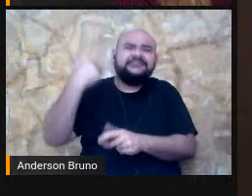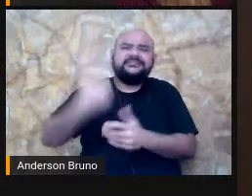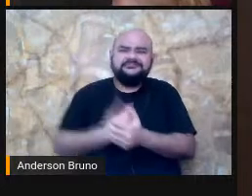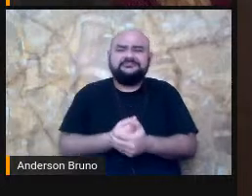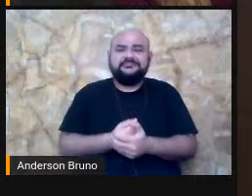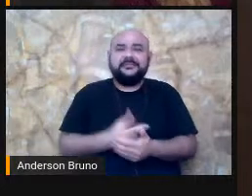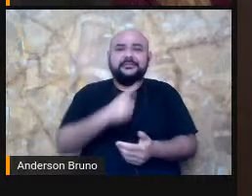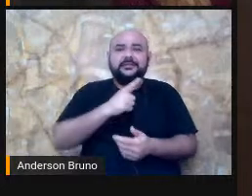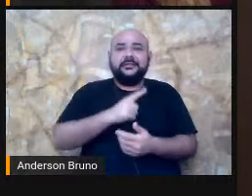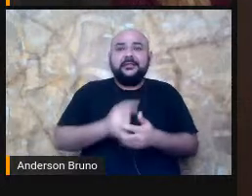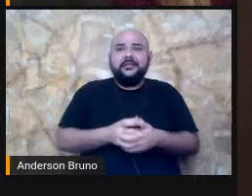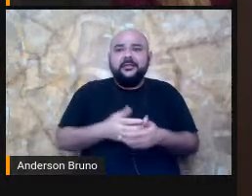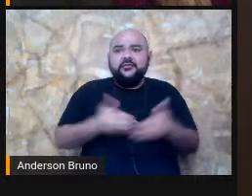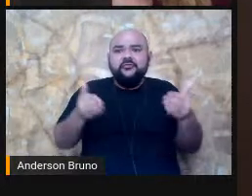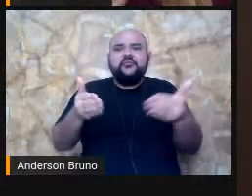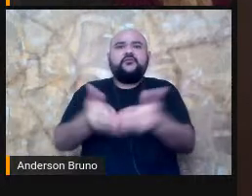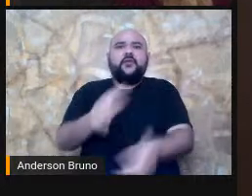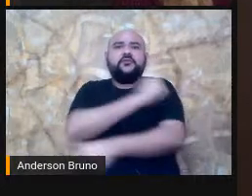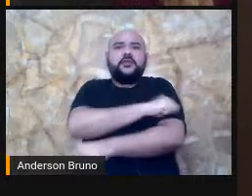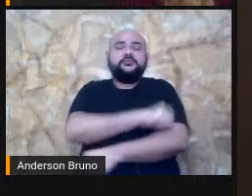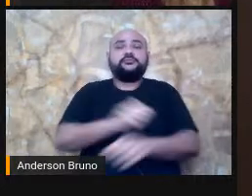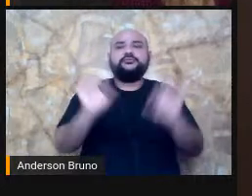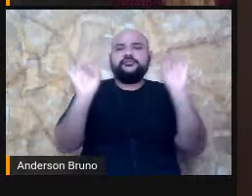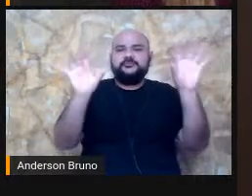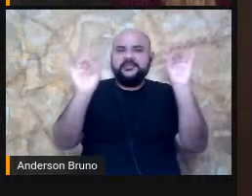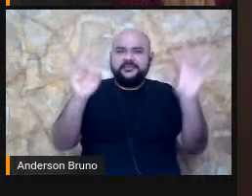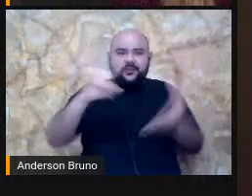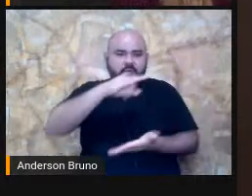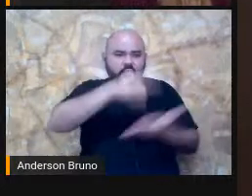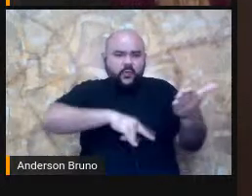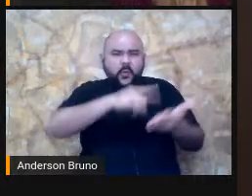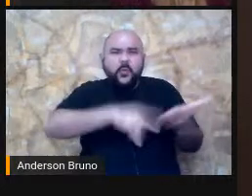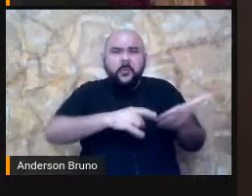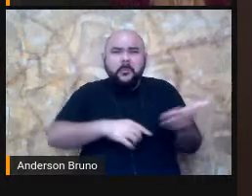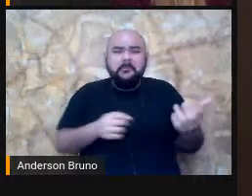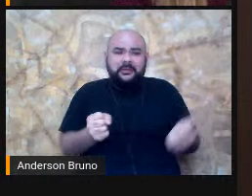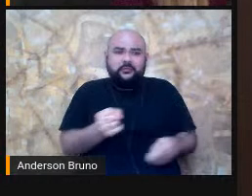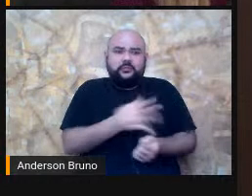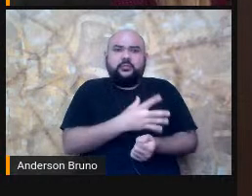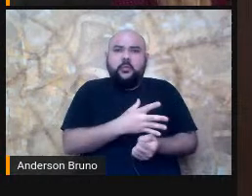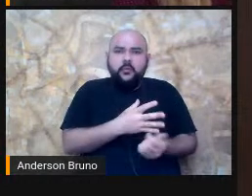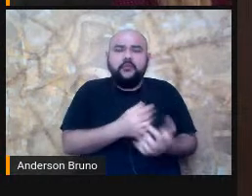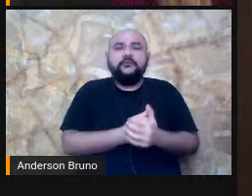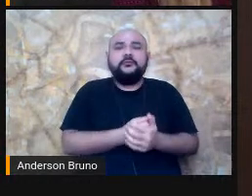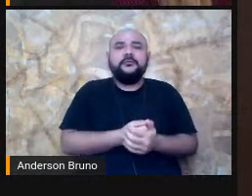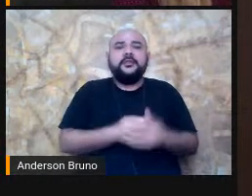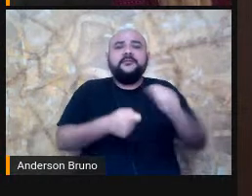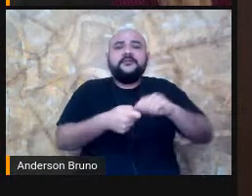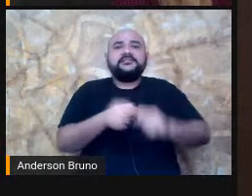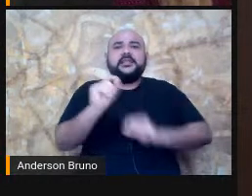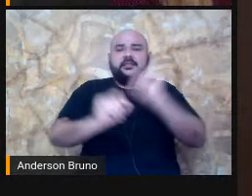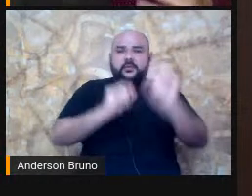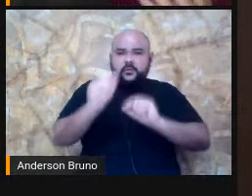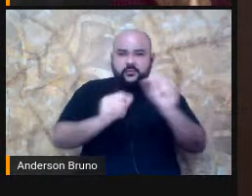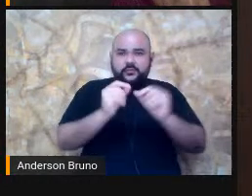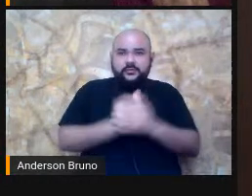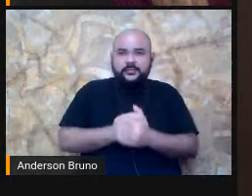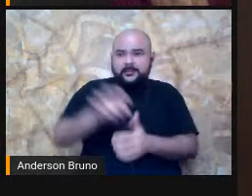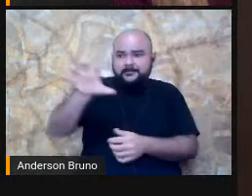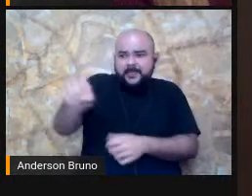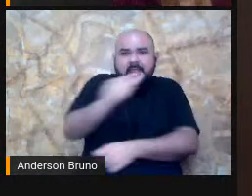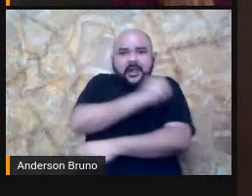especial, né? Um documento aí que tenta trazer de volta esses alunos para as suas salas, né?